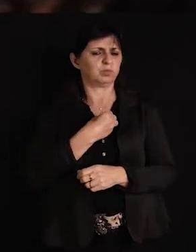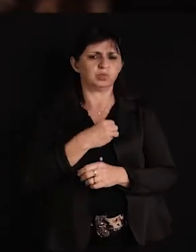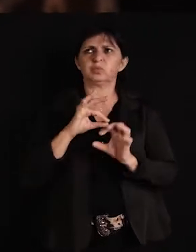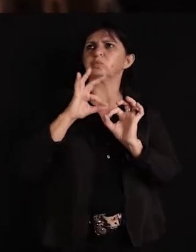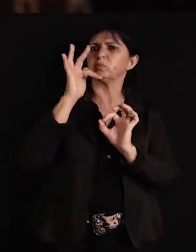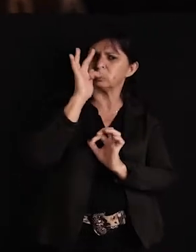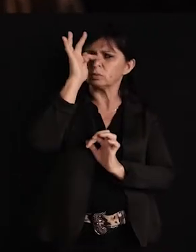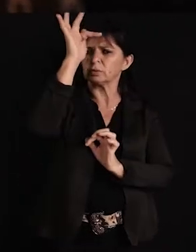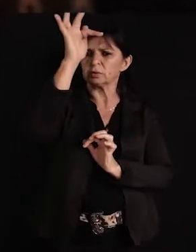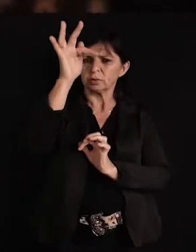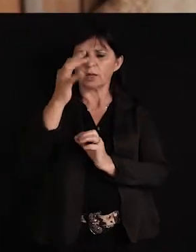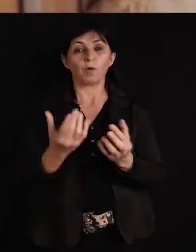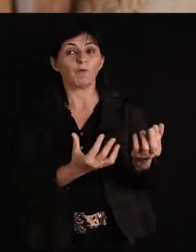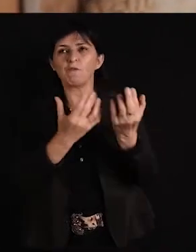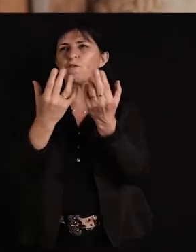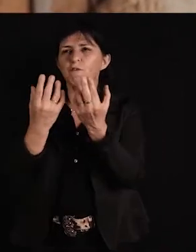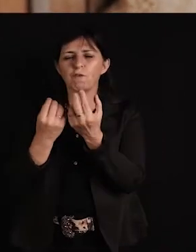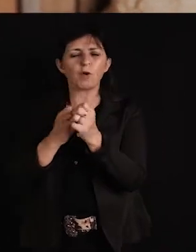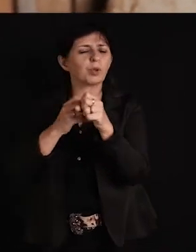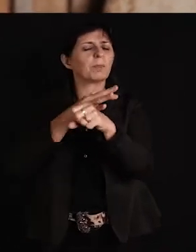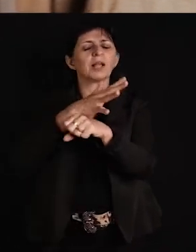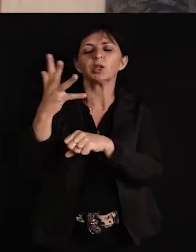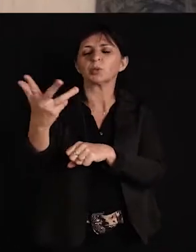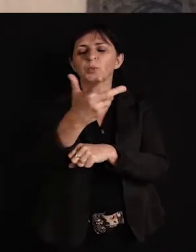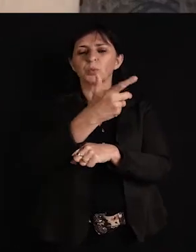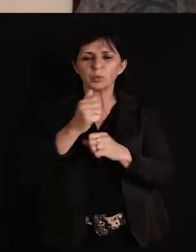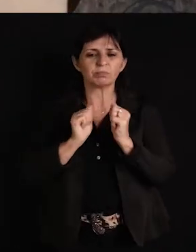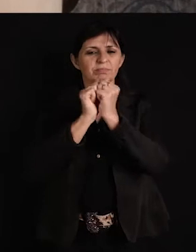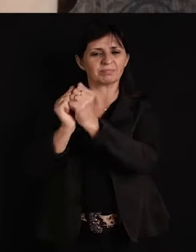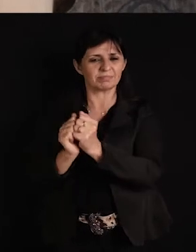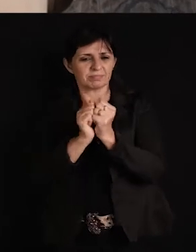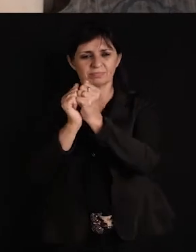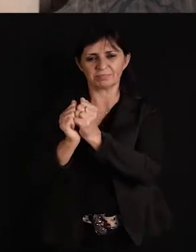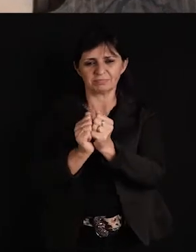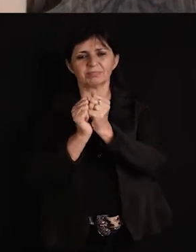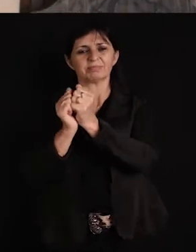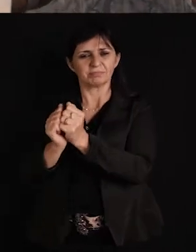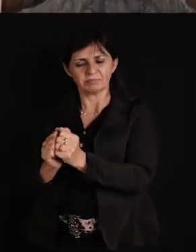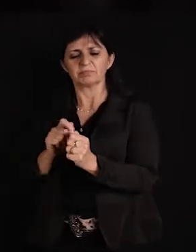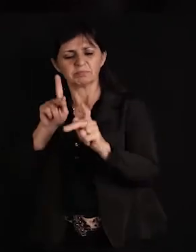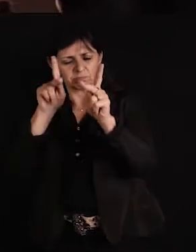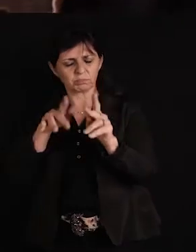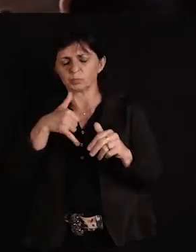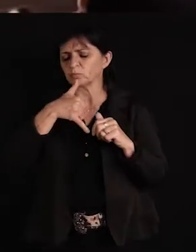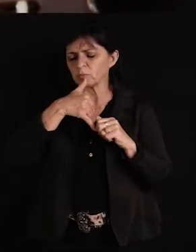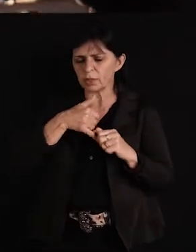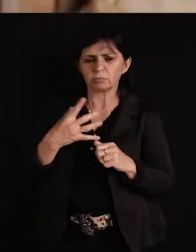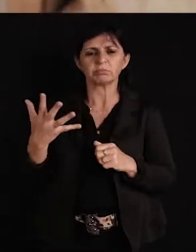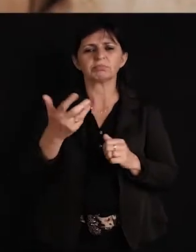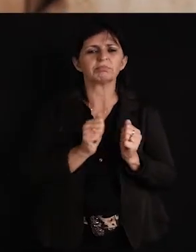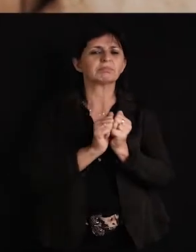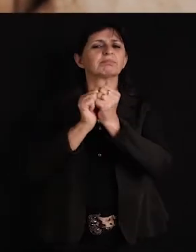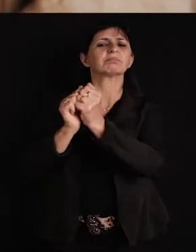aclara o galpão da madrugada, onde a peonada é o irmão do mesmo arrimo, um bate-bordo, um novo